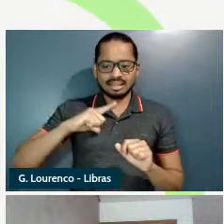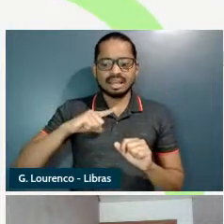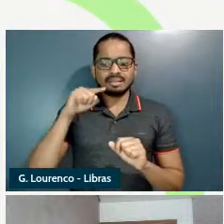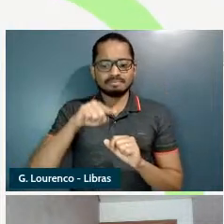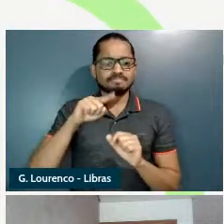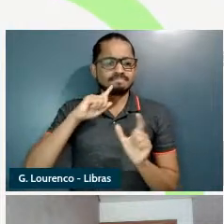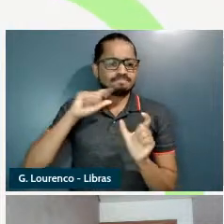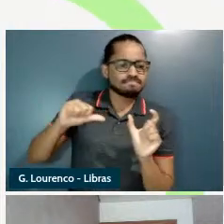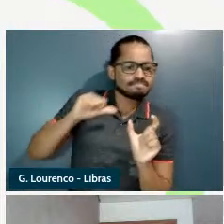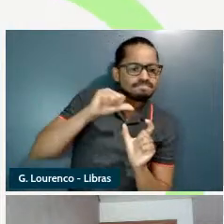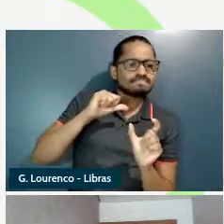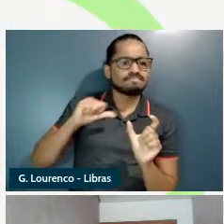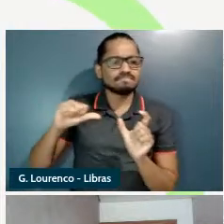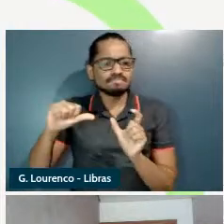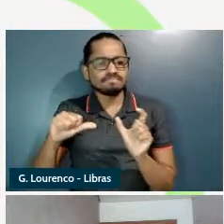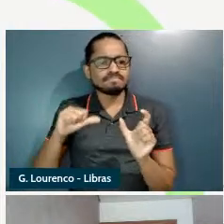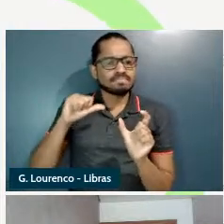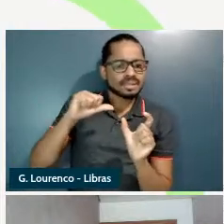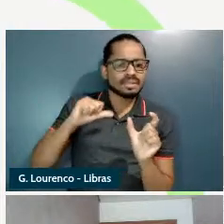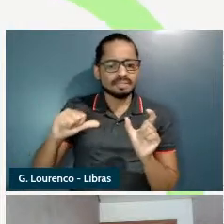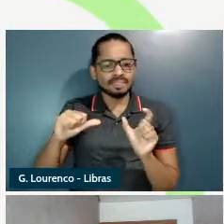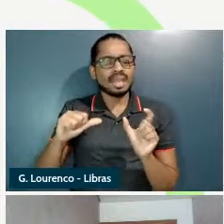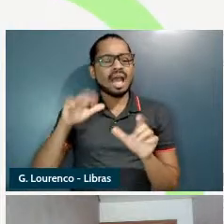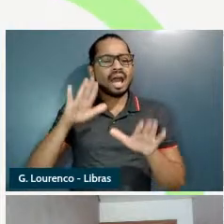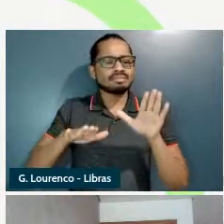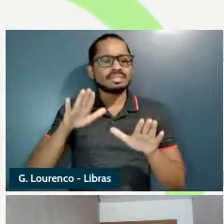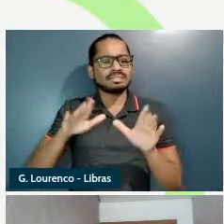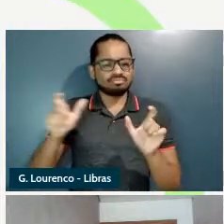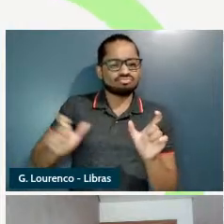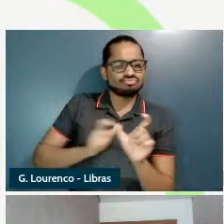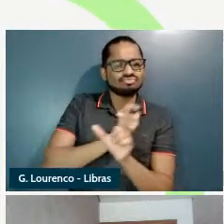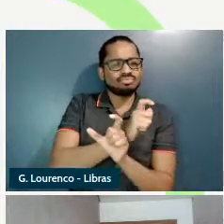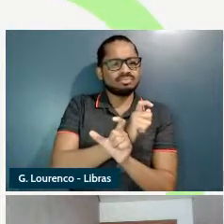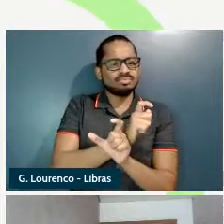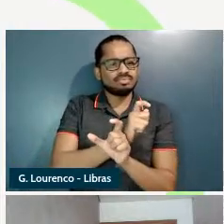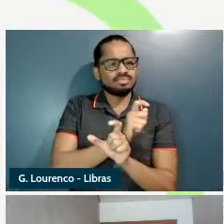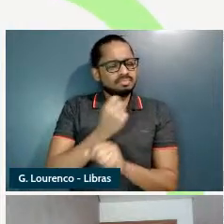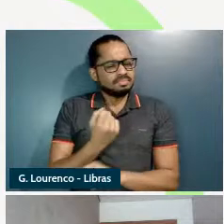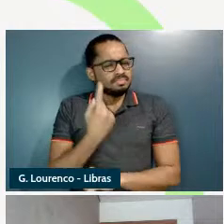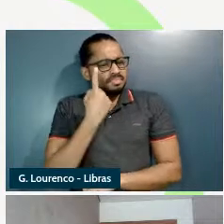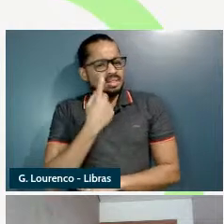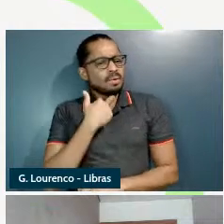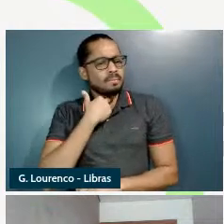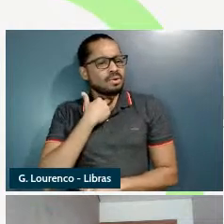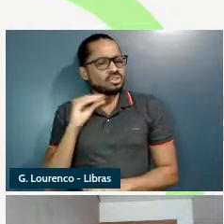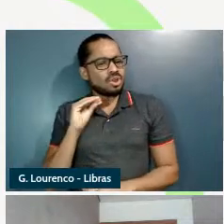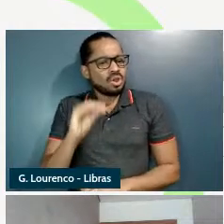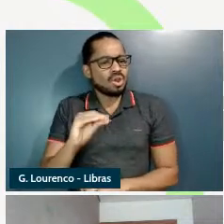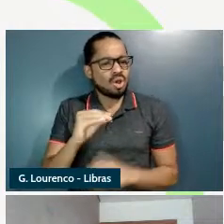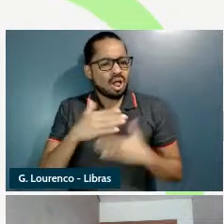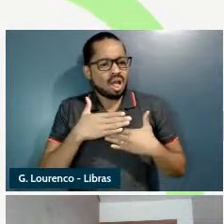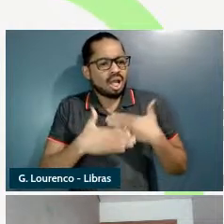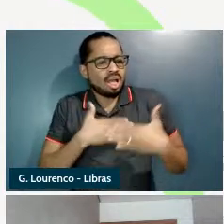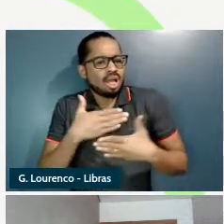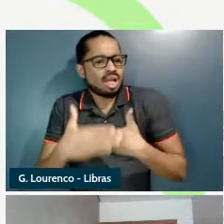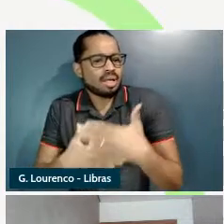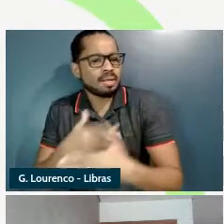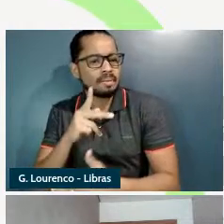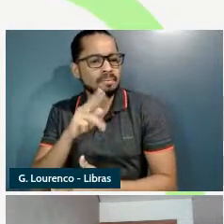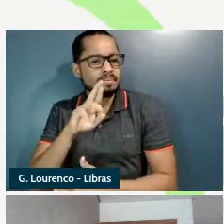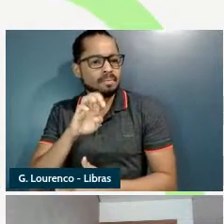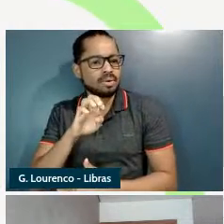ou até mesmo agramaticais no progressivo e com adverbios de maneira o que são características de sentenças extativas